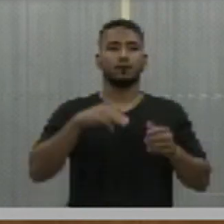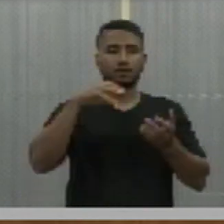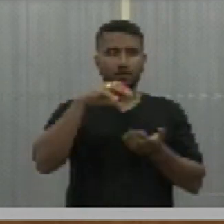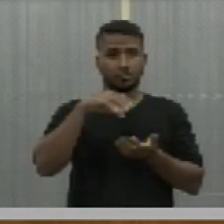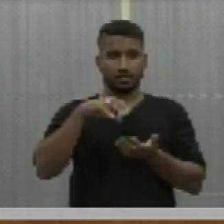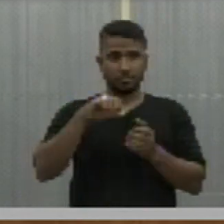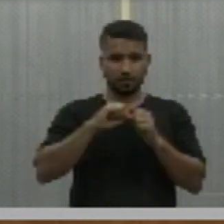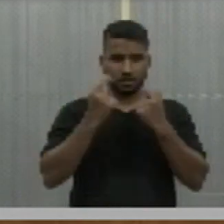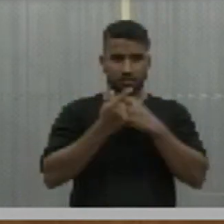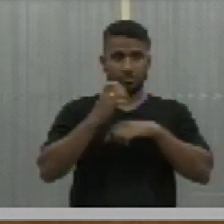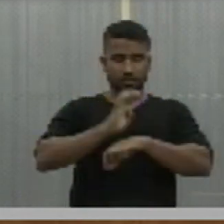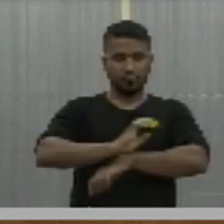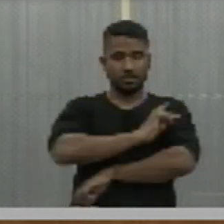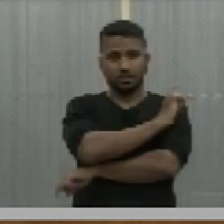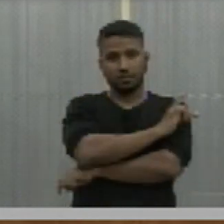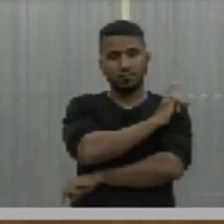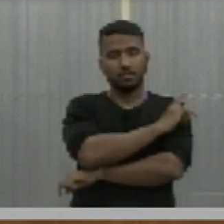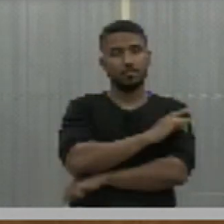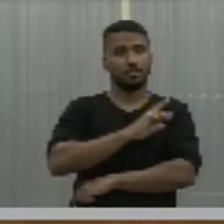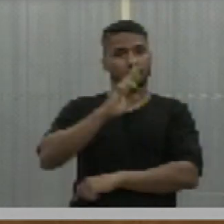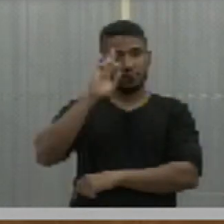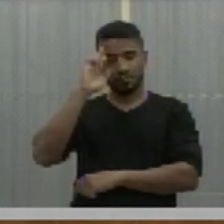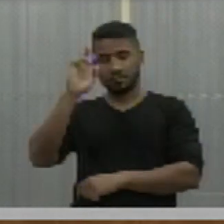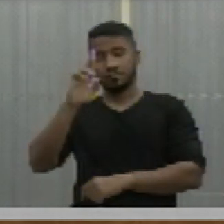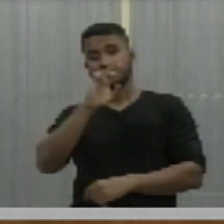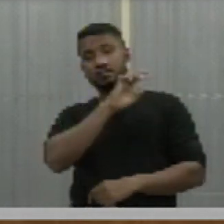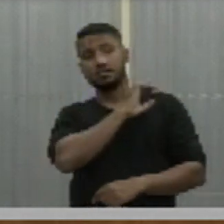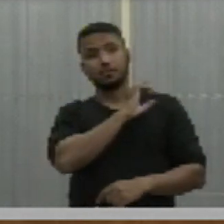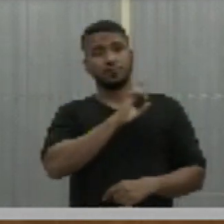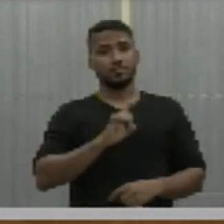Legislativa do Estado de Piauí. Presentes, senhores deputados.